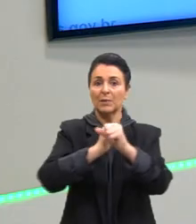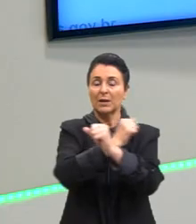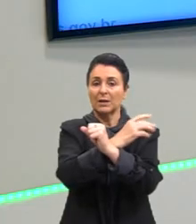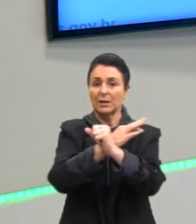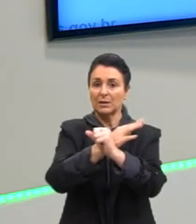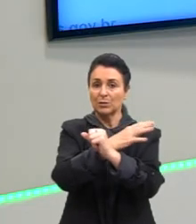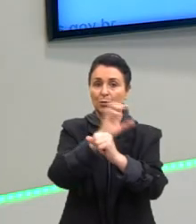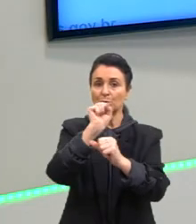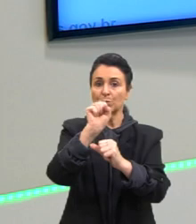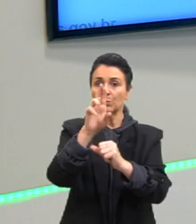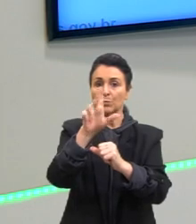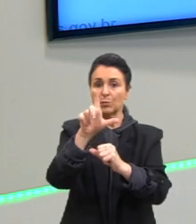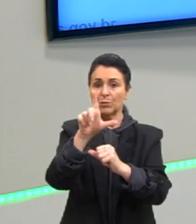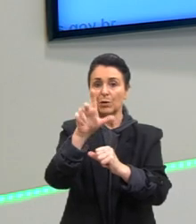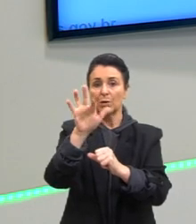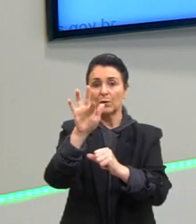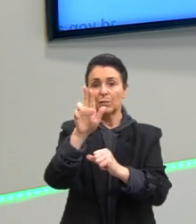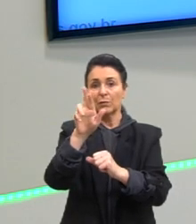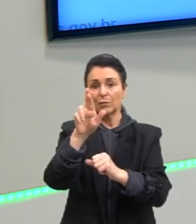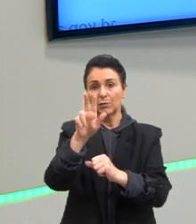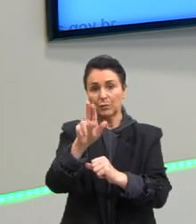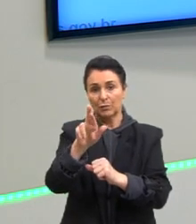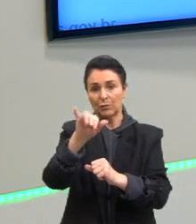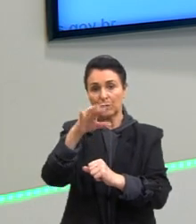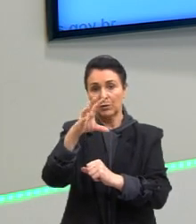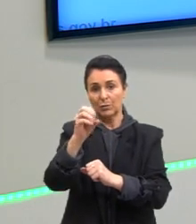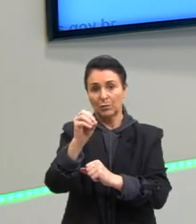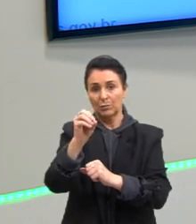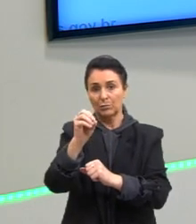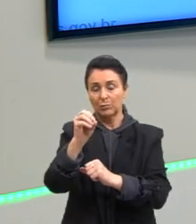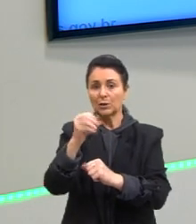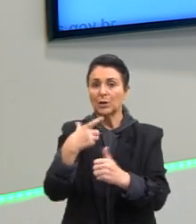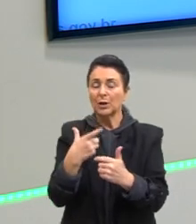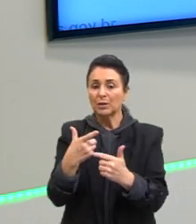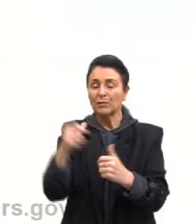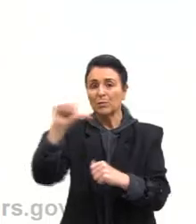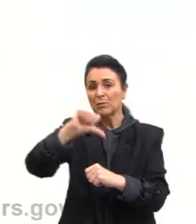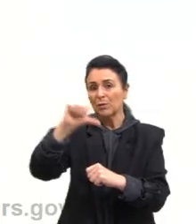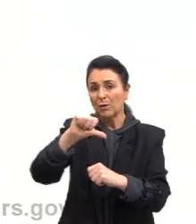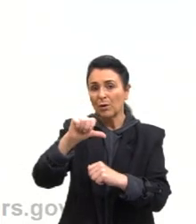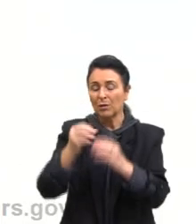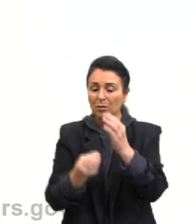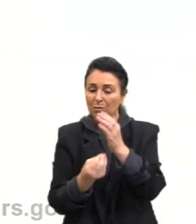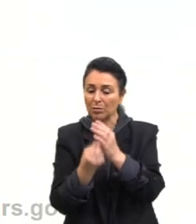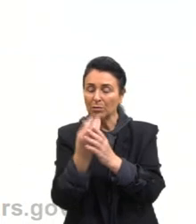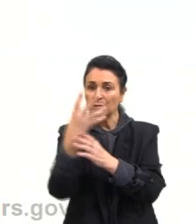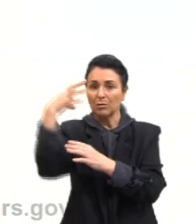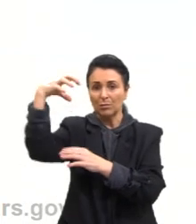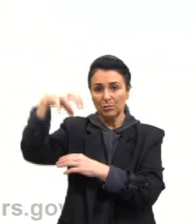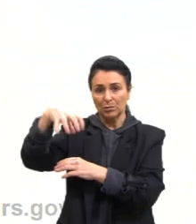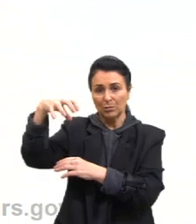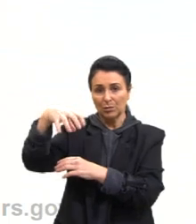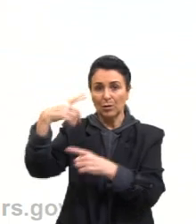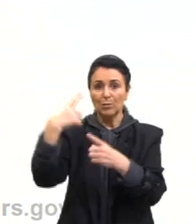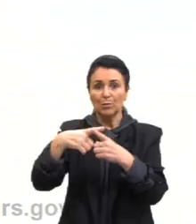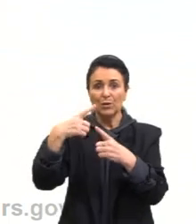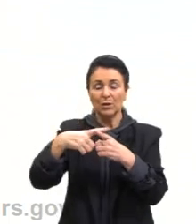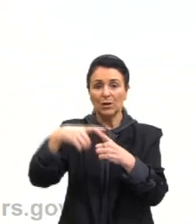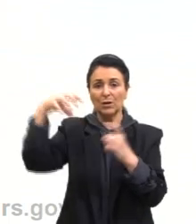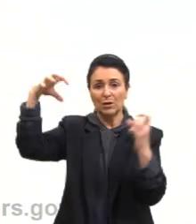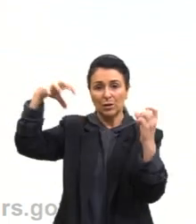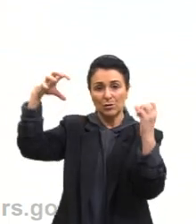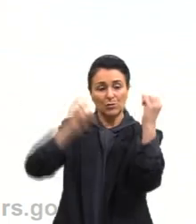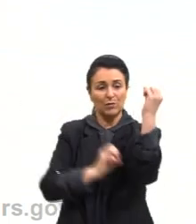formação da nossa chuva. E qual é o problema dessa chuva ácida? Por que a chuva ácida é uma poluição ambiental, é um problema